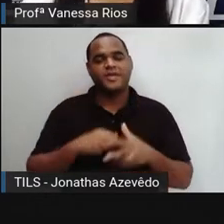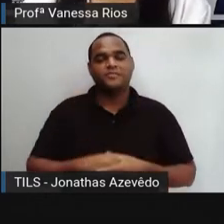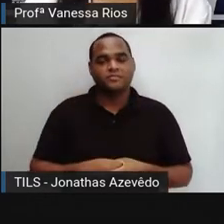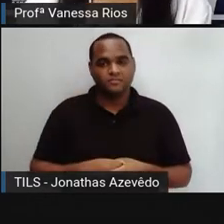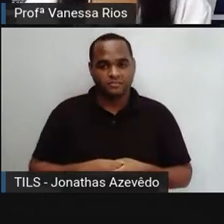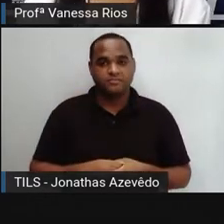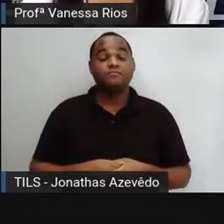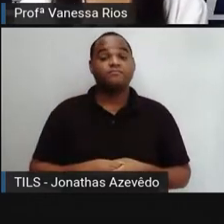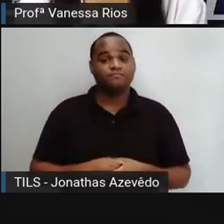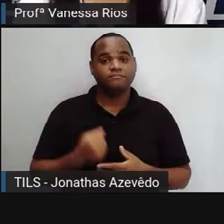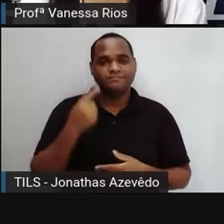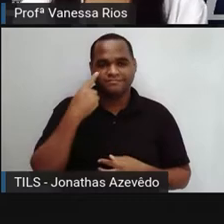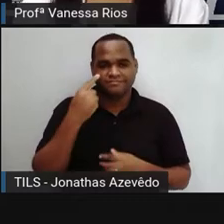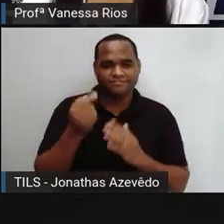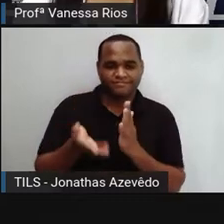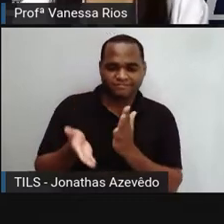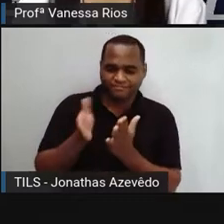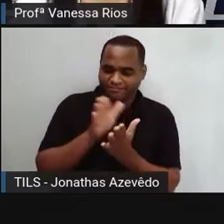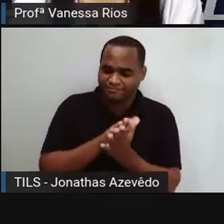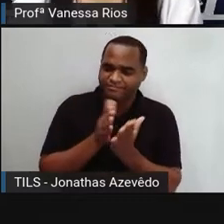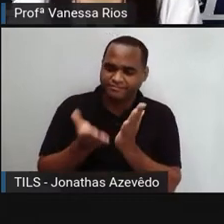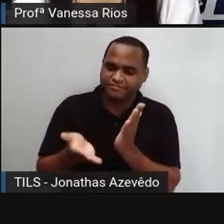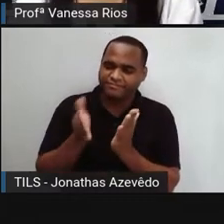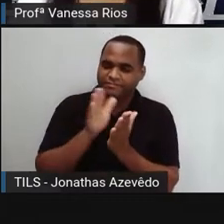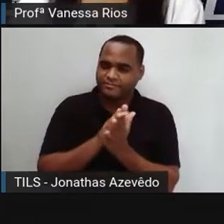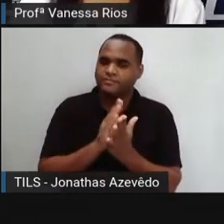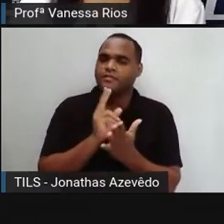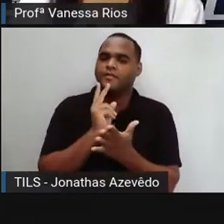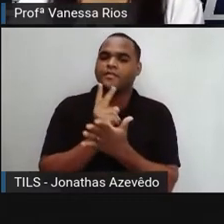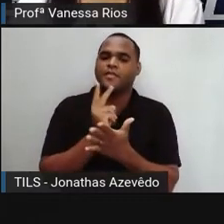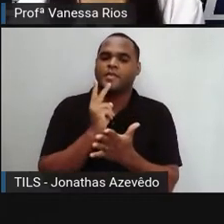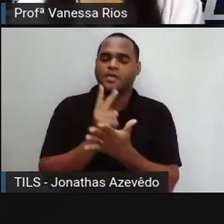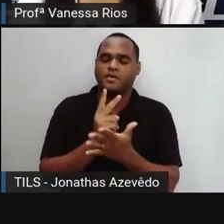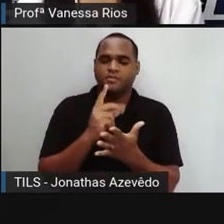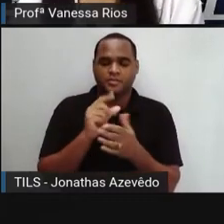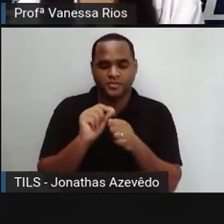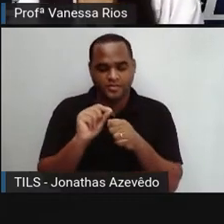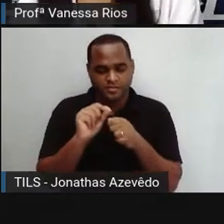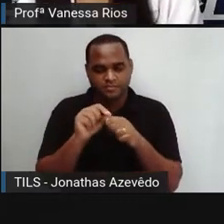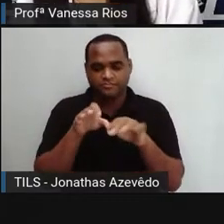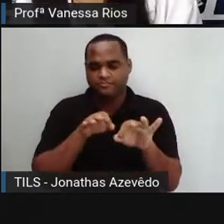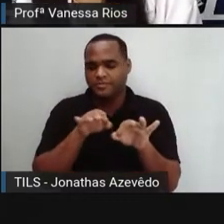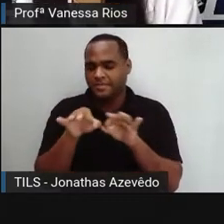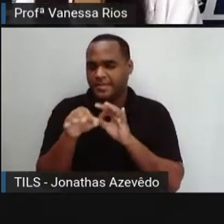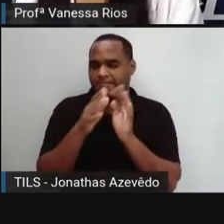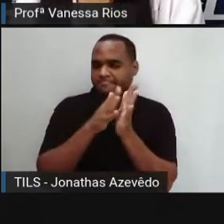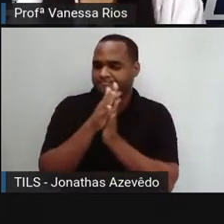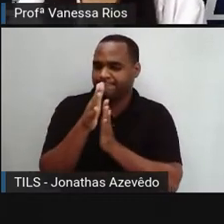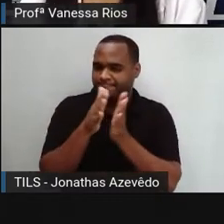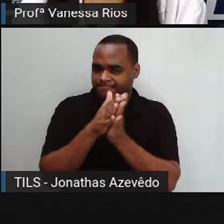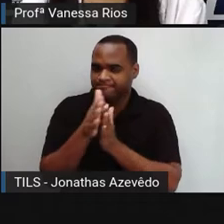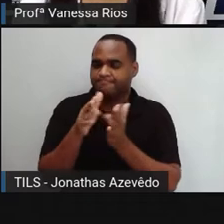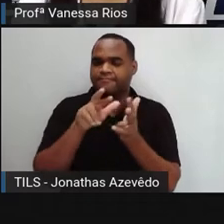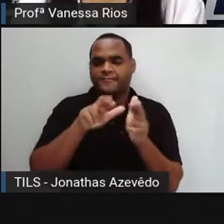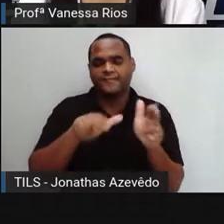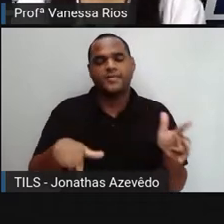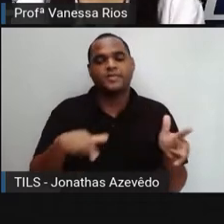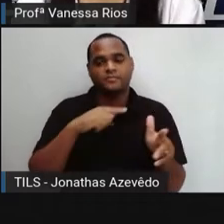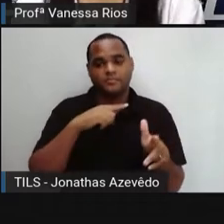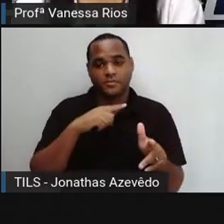normalmente, os álbuns, né? Continuam sendo feitos, continuam sendo produzidos, mas